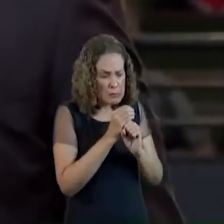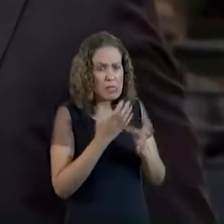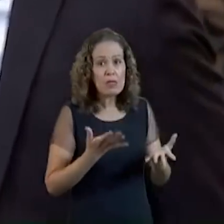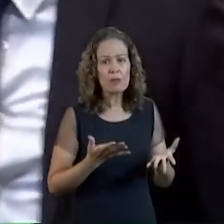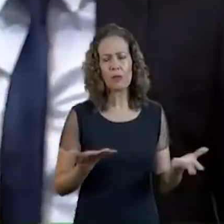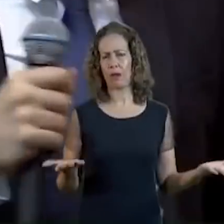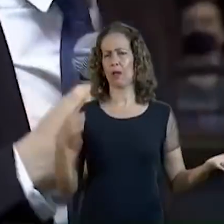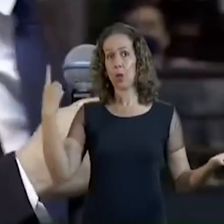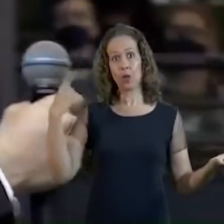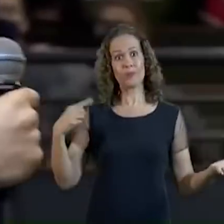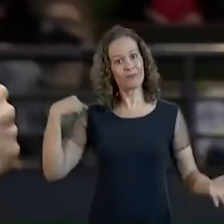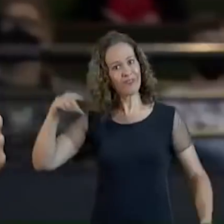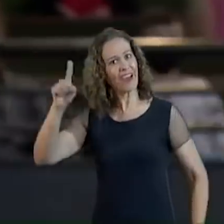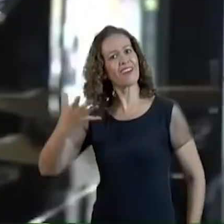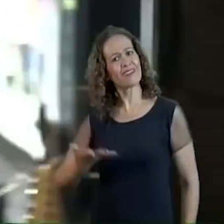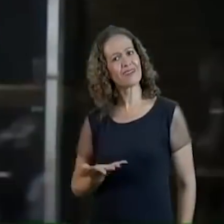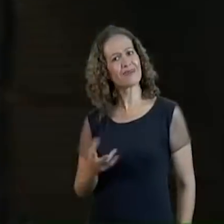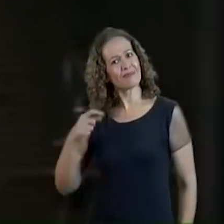Mas vai